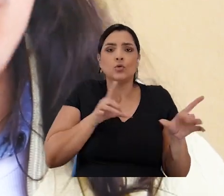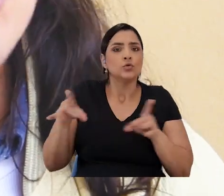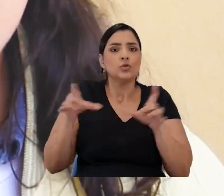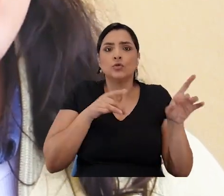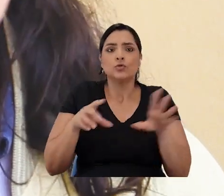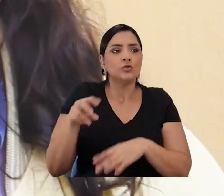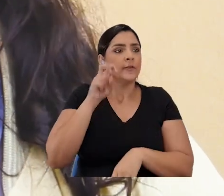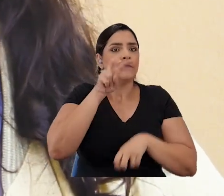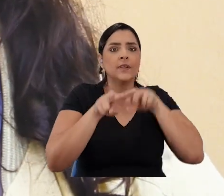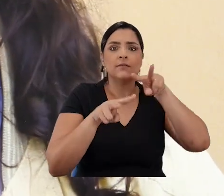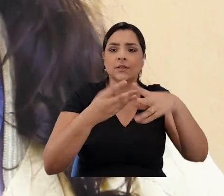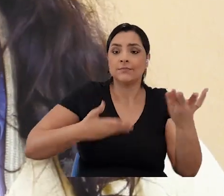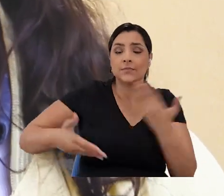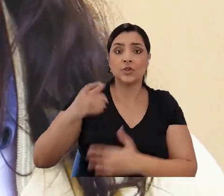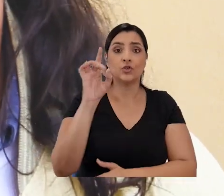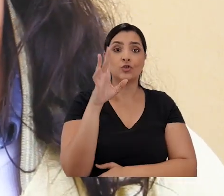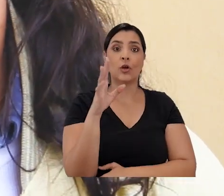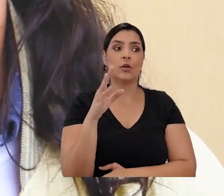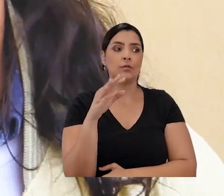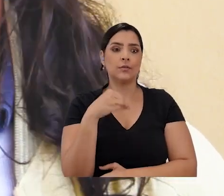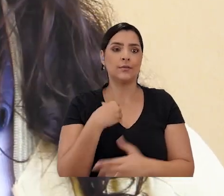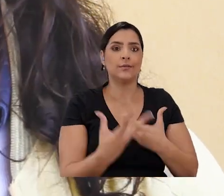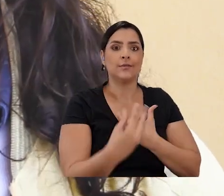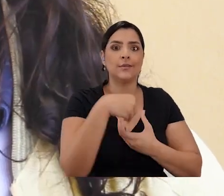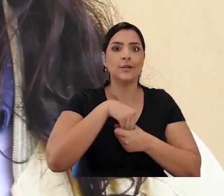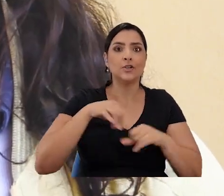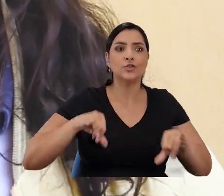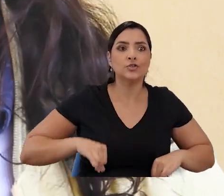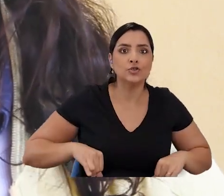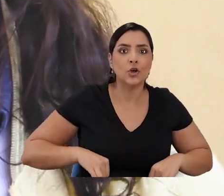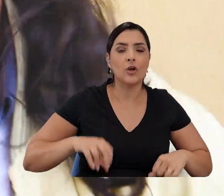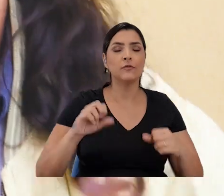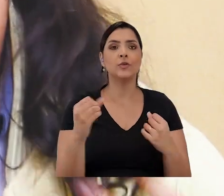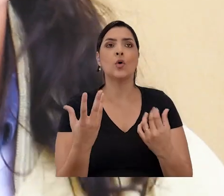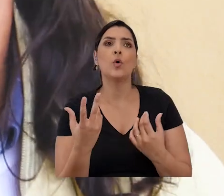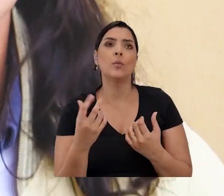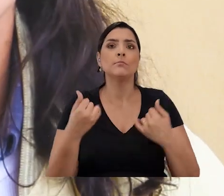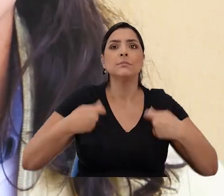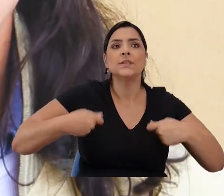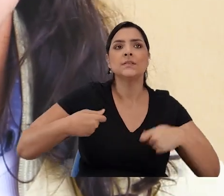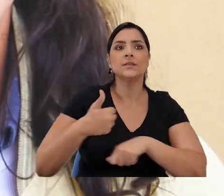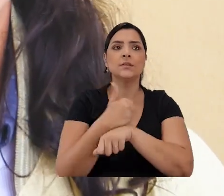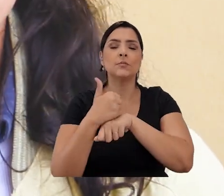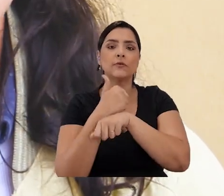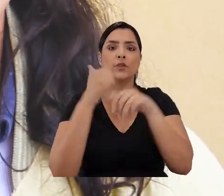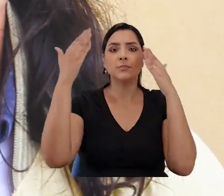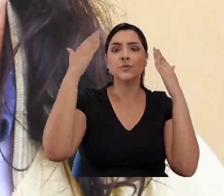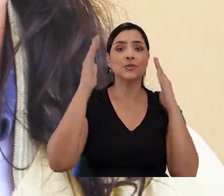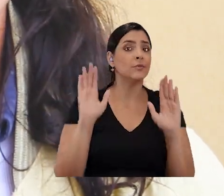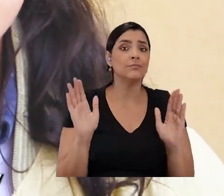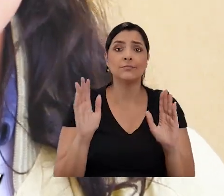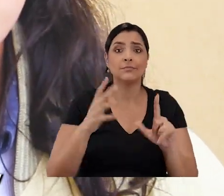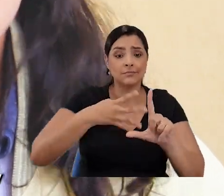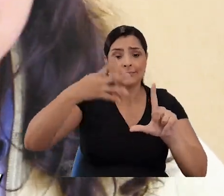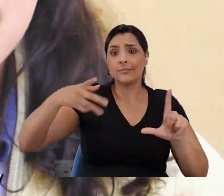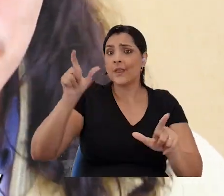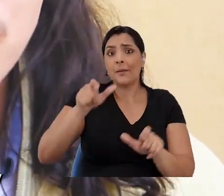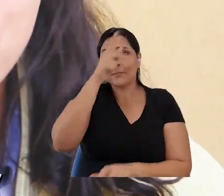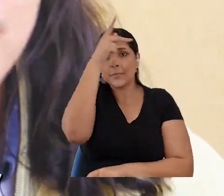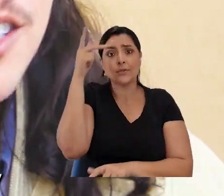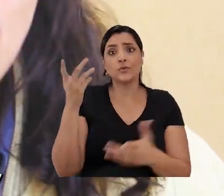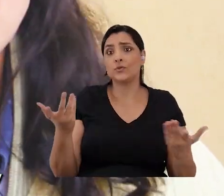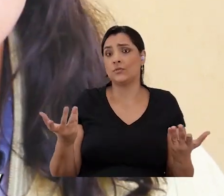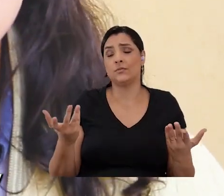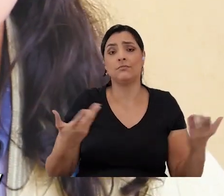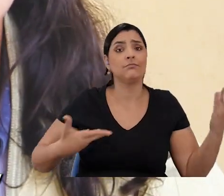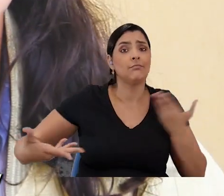cotidianamente, não única e exclusivamente quando elas estão em sofrimento ou precisando de um profissional. Pessoas LGBTs são